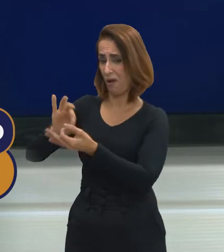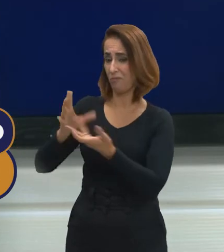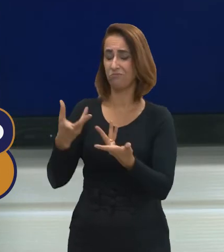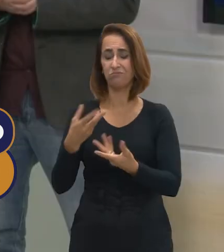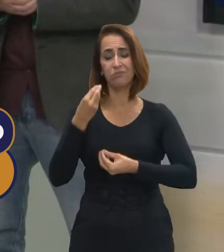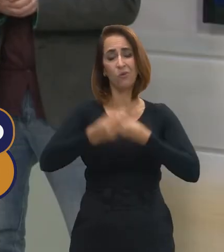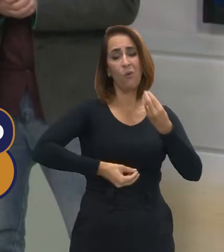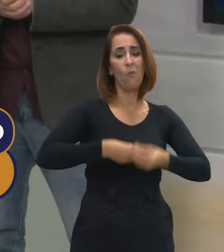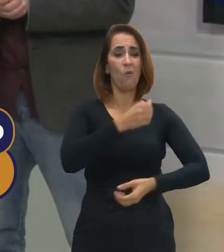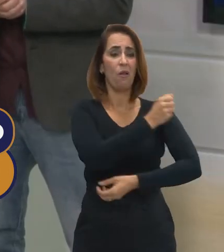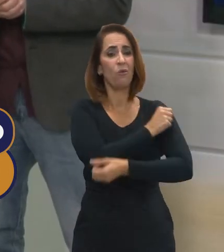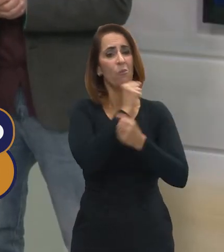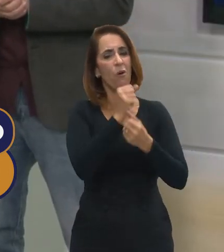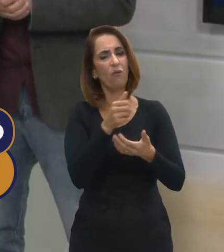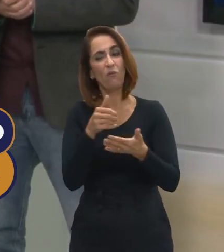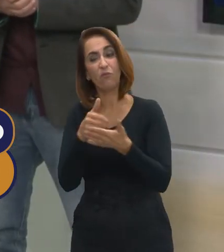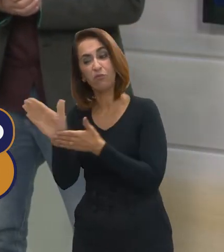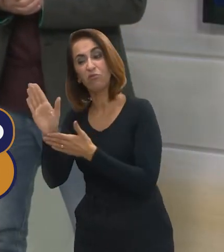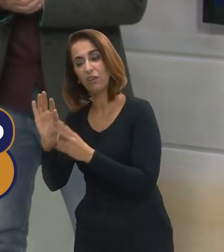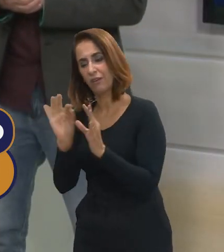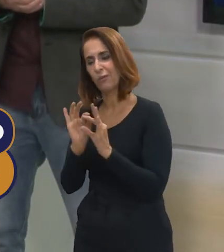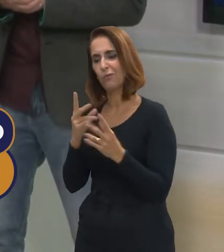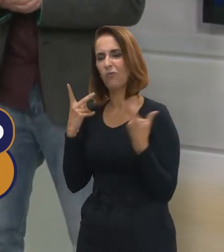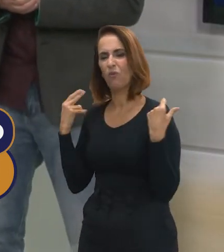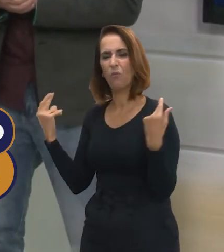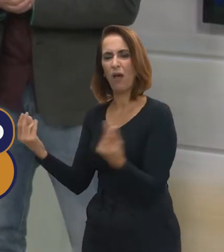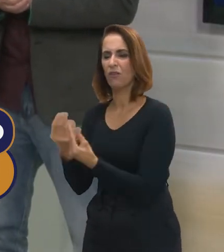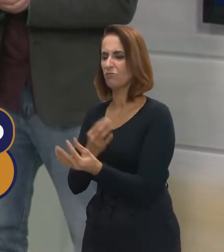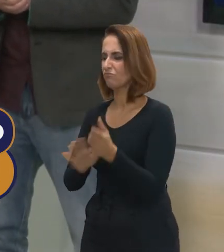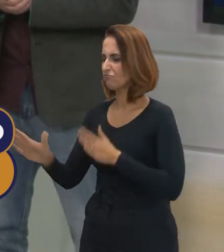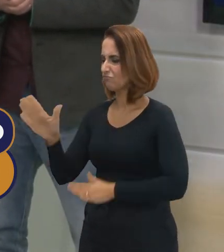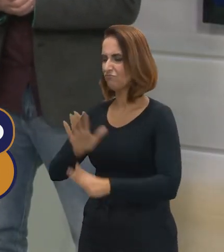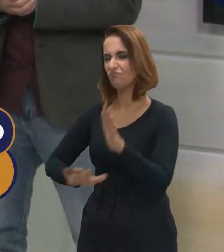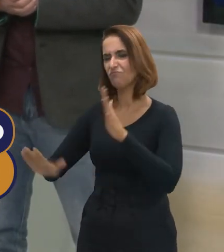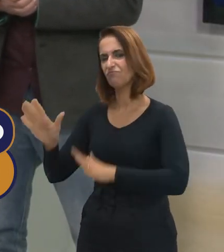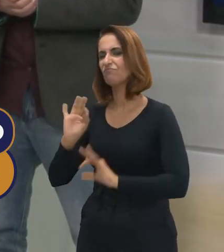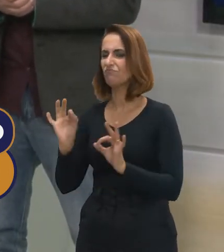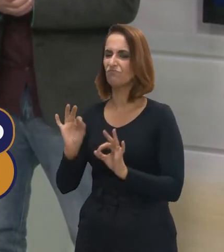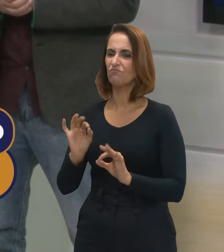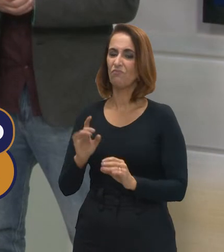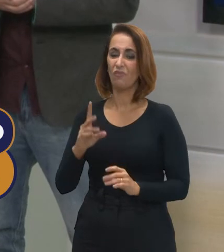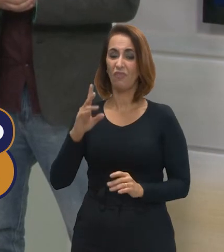E como que o aluno então pode fugir desse senso comum na hora da prova de história?